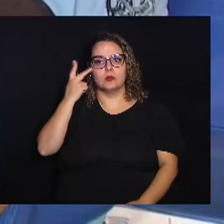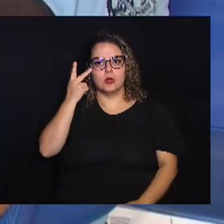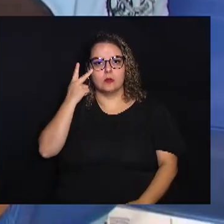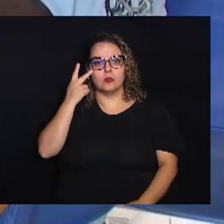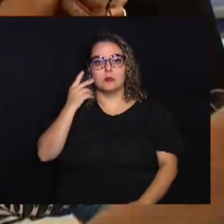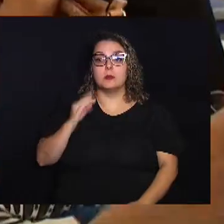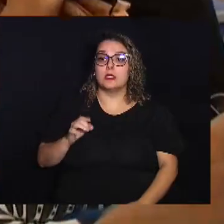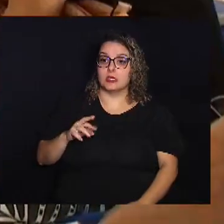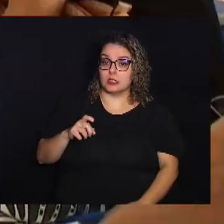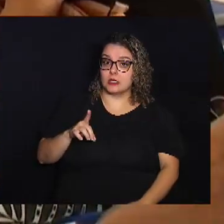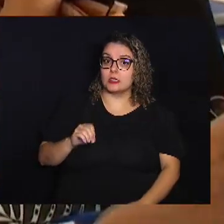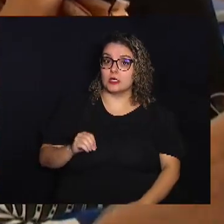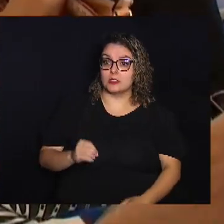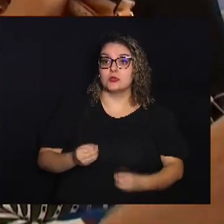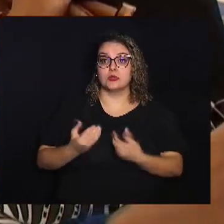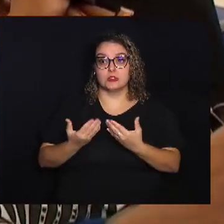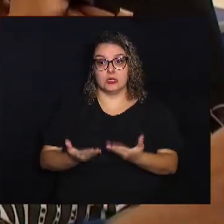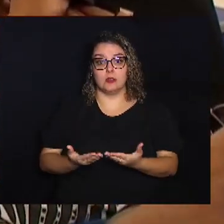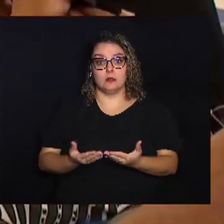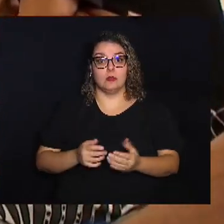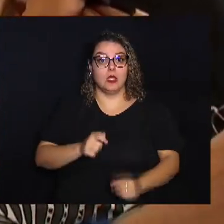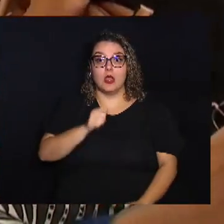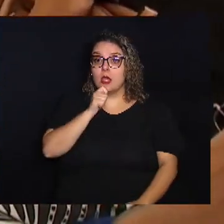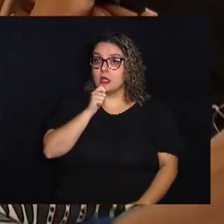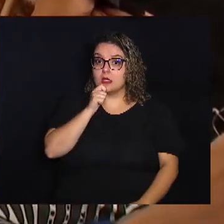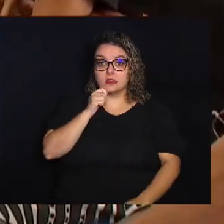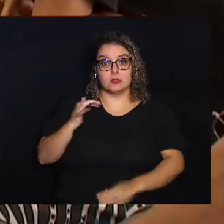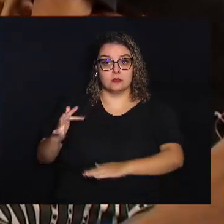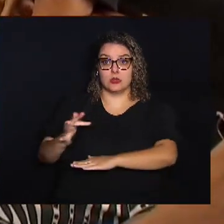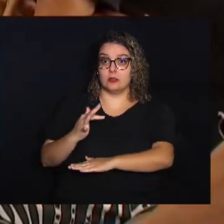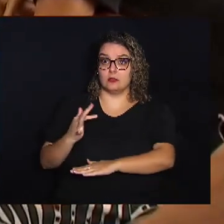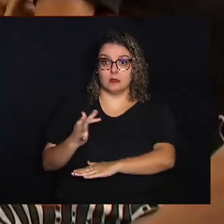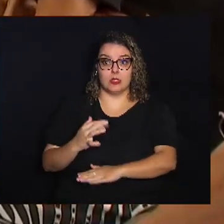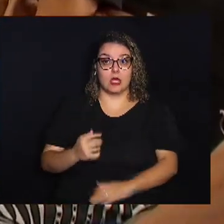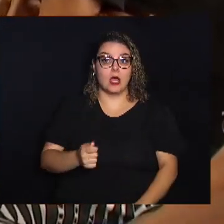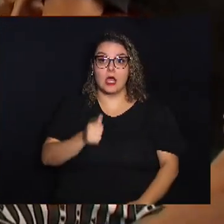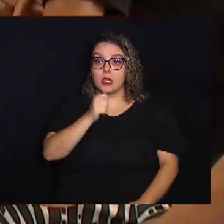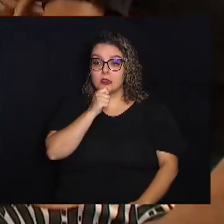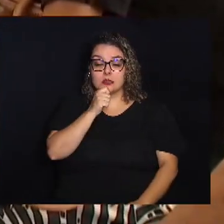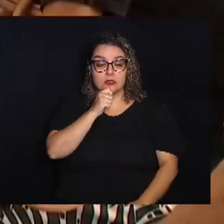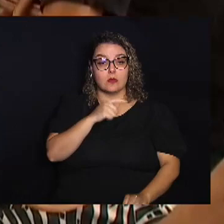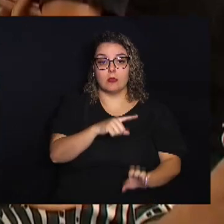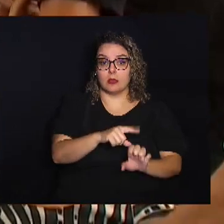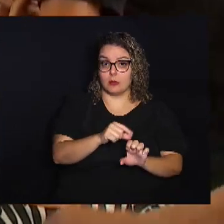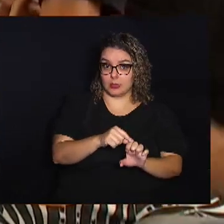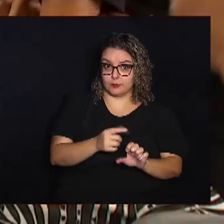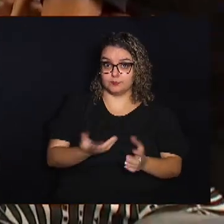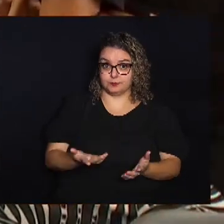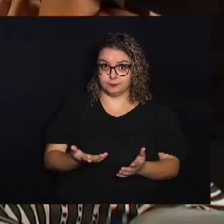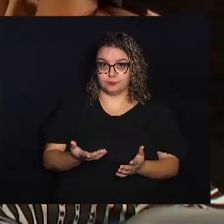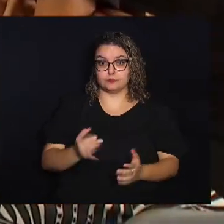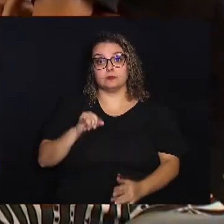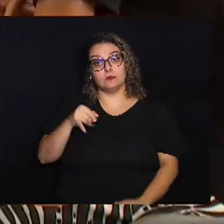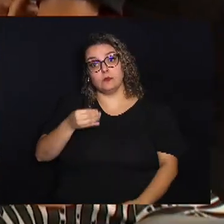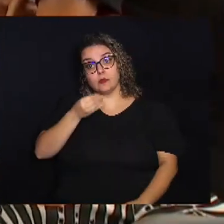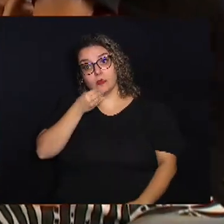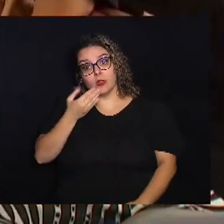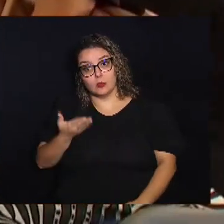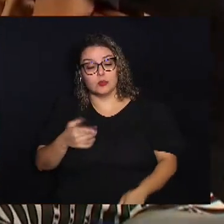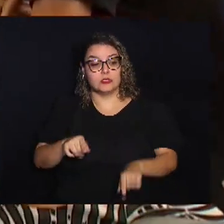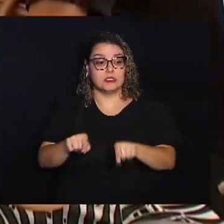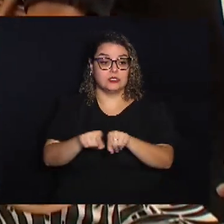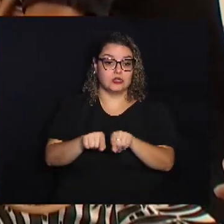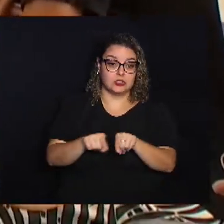também oferta para quem ainda não se formalizou, quem ainda não é MEI né mas a oportunidade inclusive